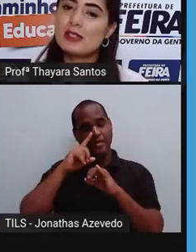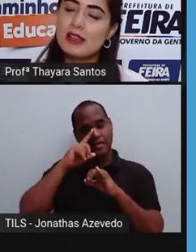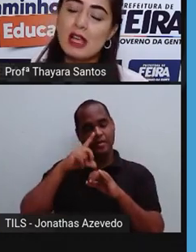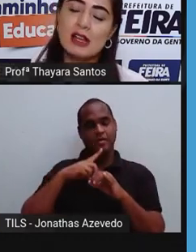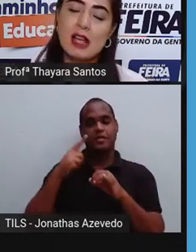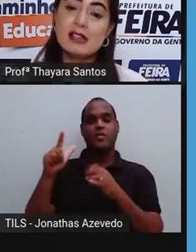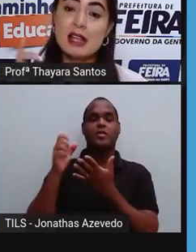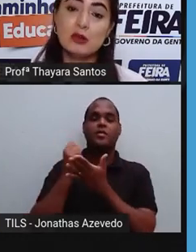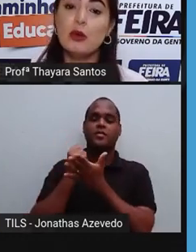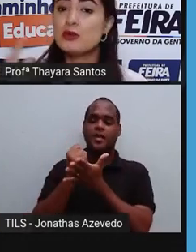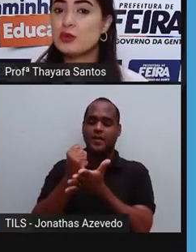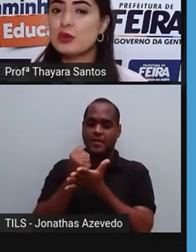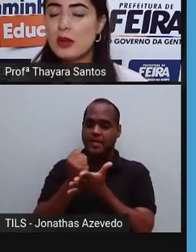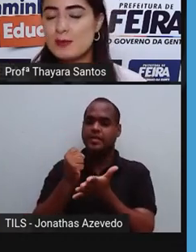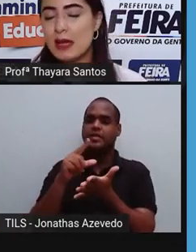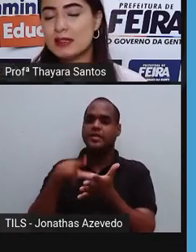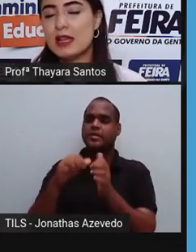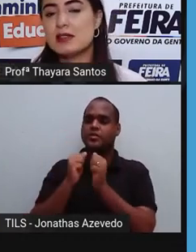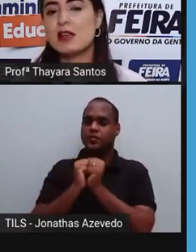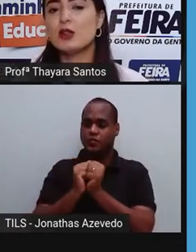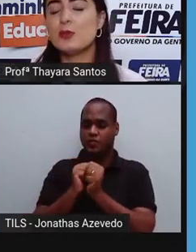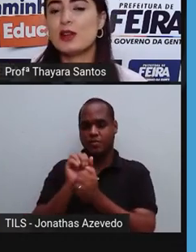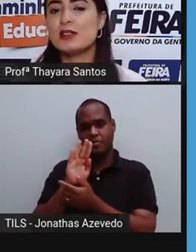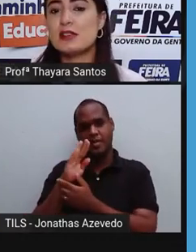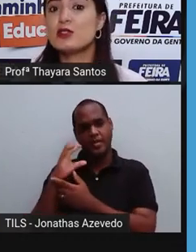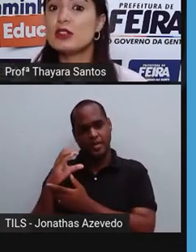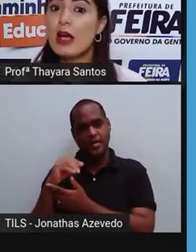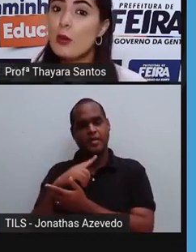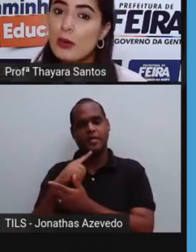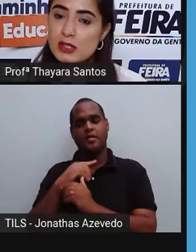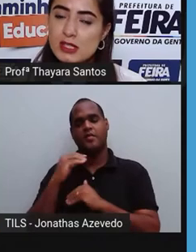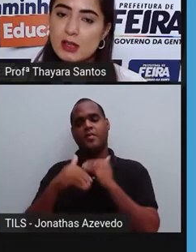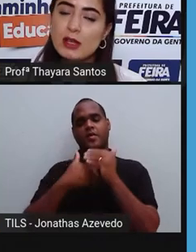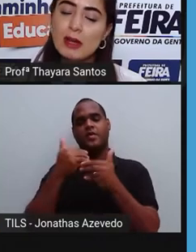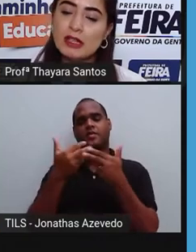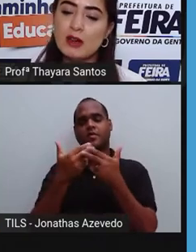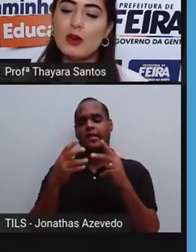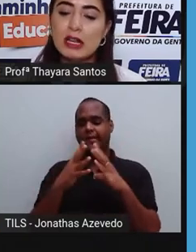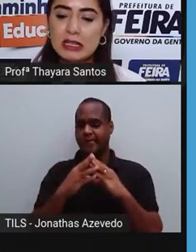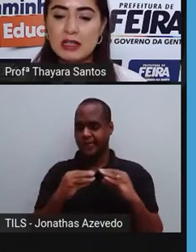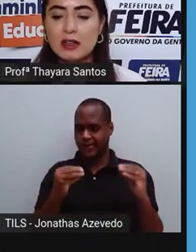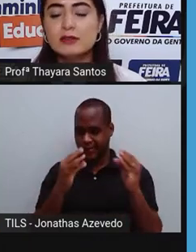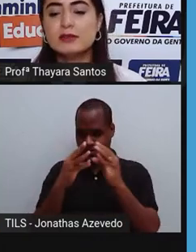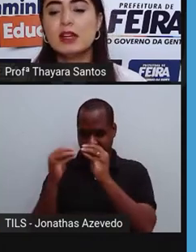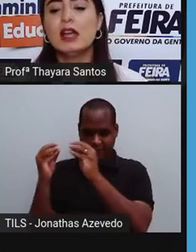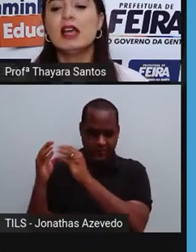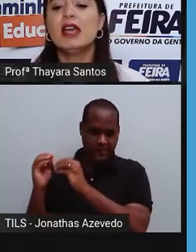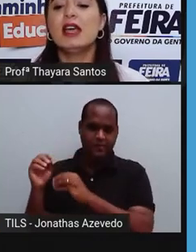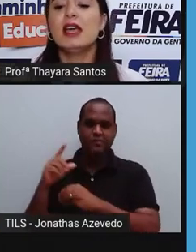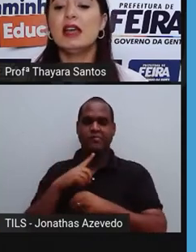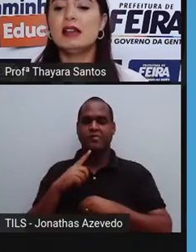junto com as... Eles atuam junto com as bactérias no processo de decomposição da matéria orgânica.